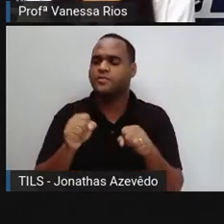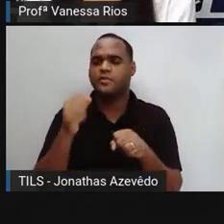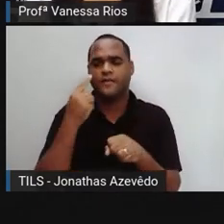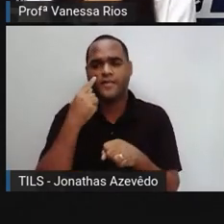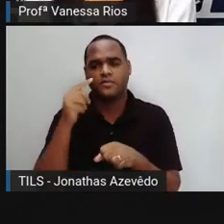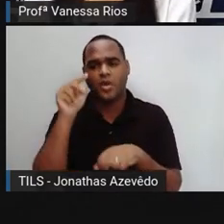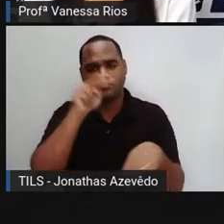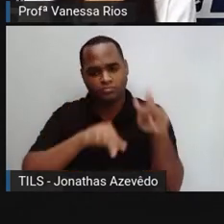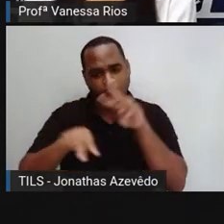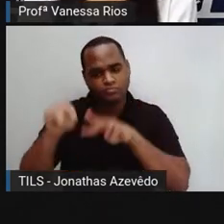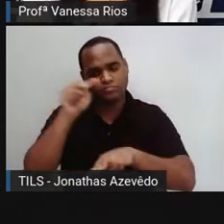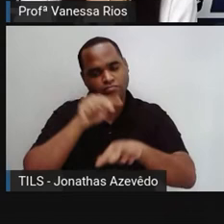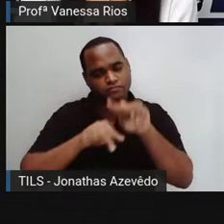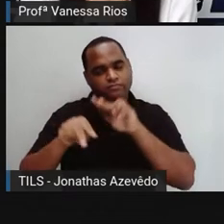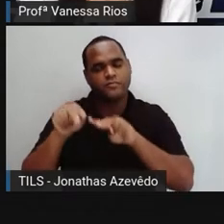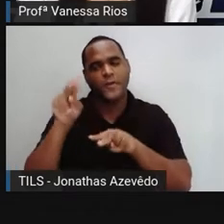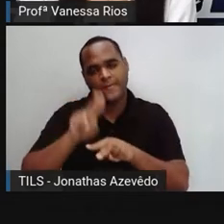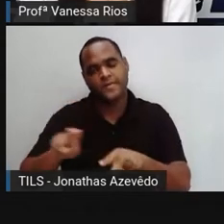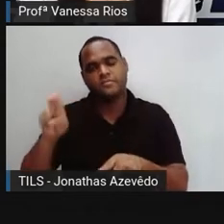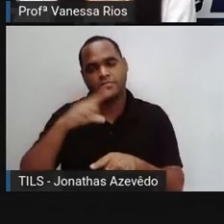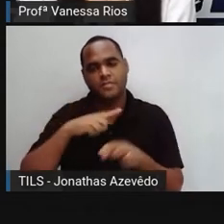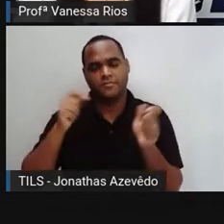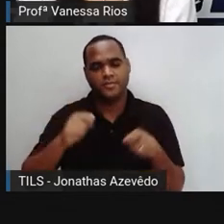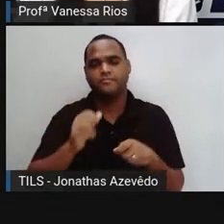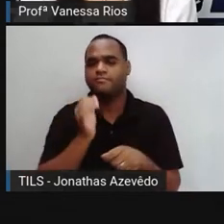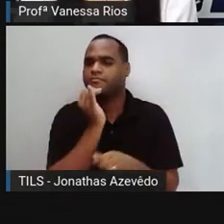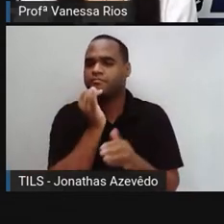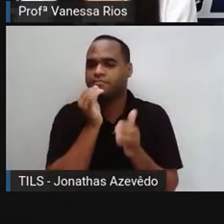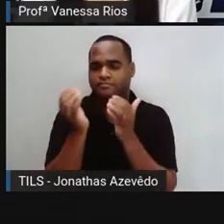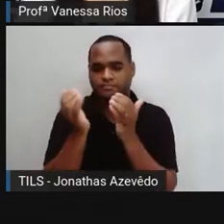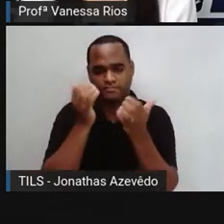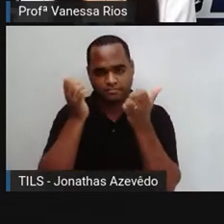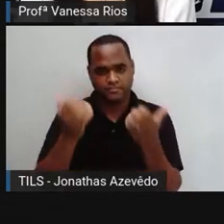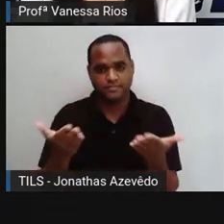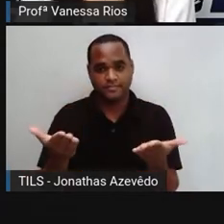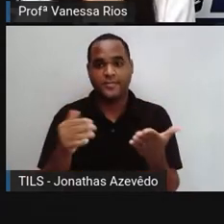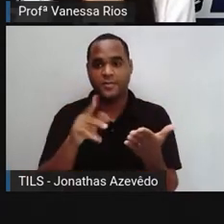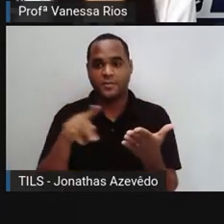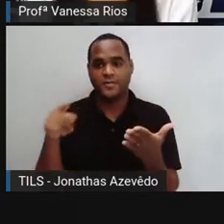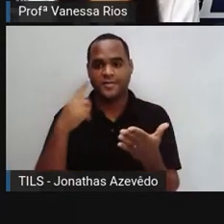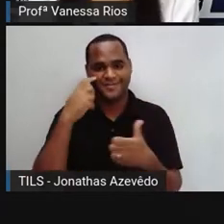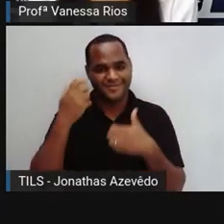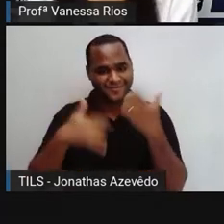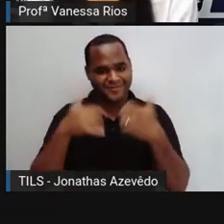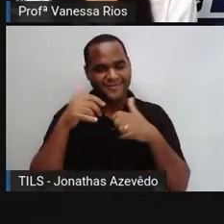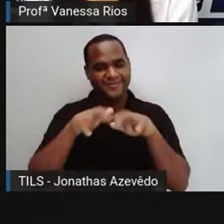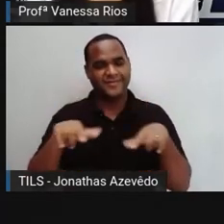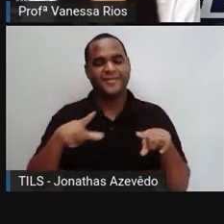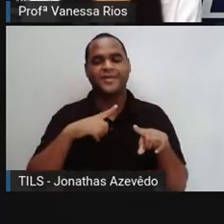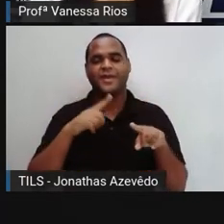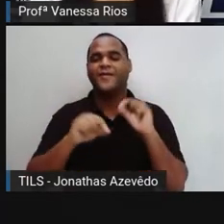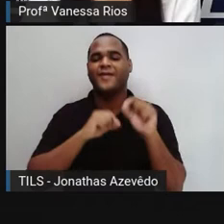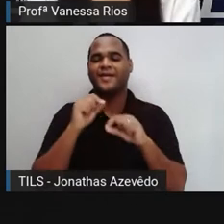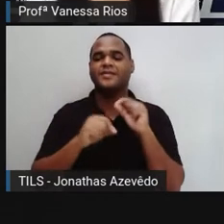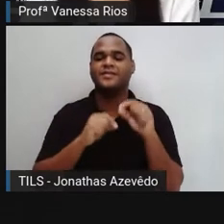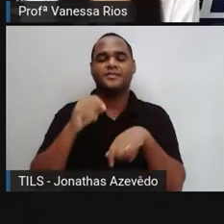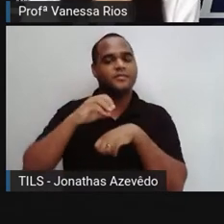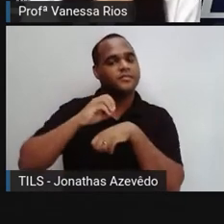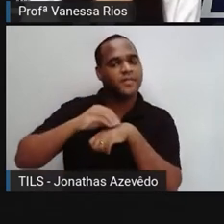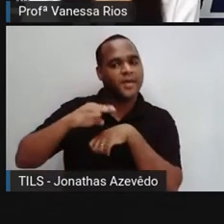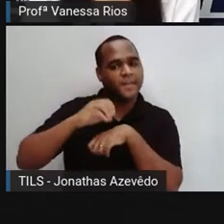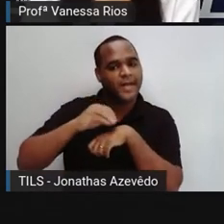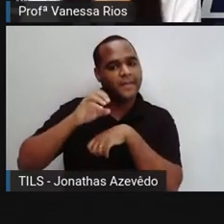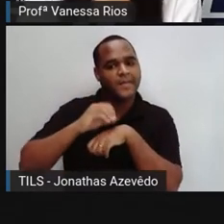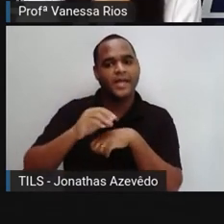recursos visuais. E como exemplo, a pró continua nas placas, não é? Trazendo aí essa